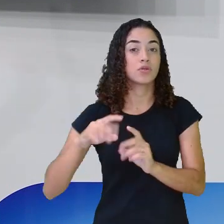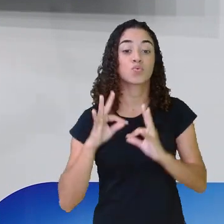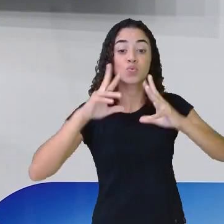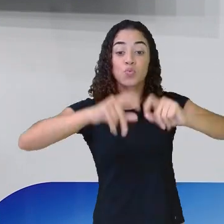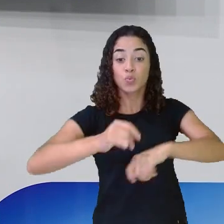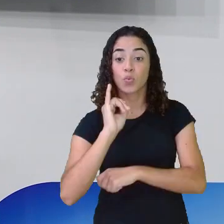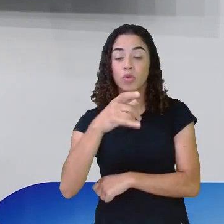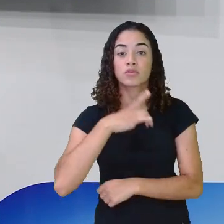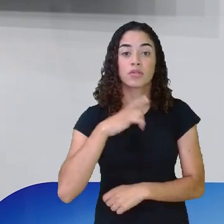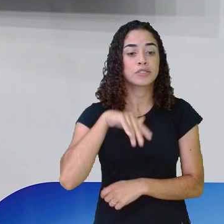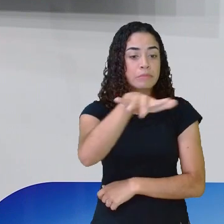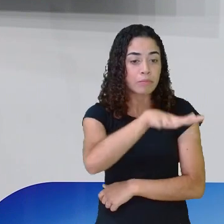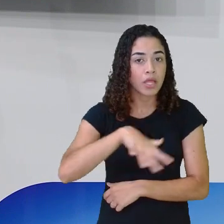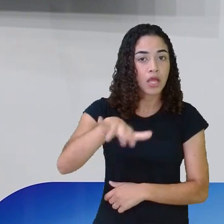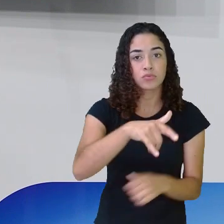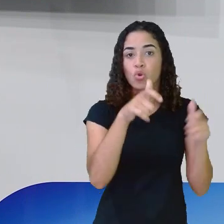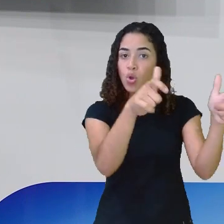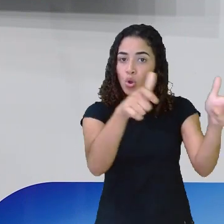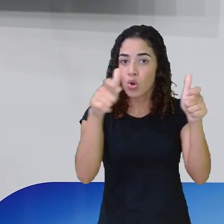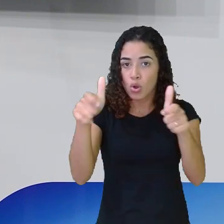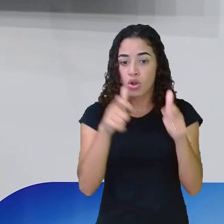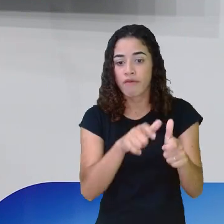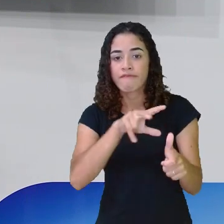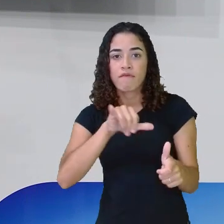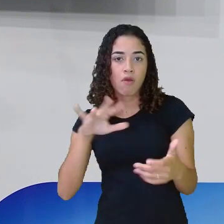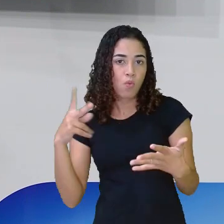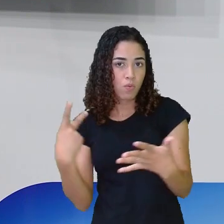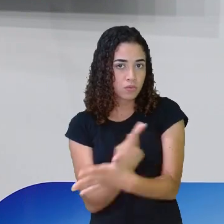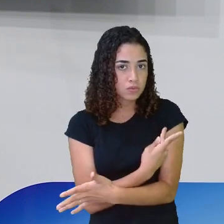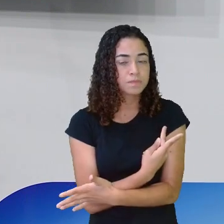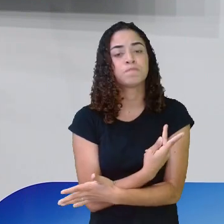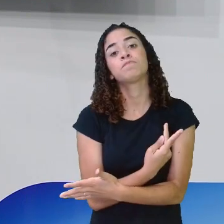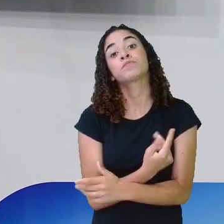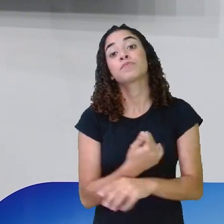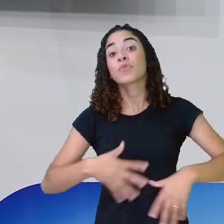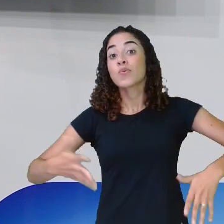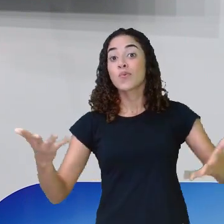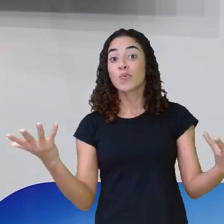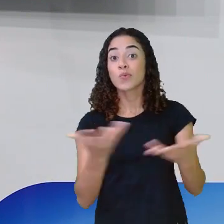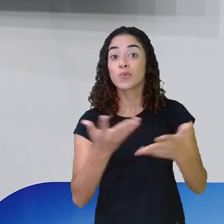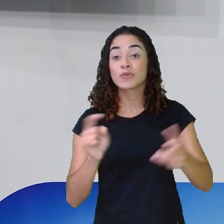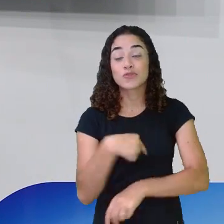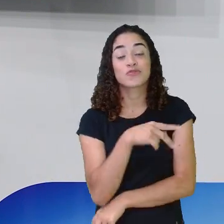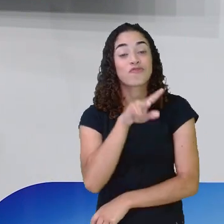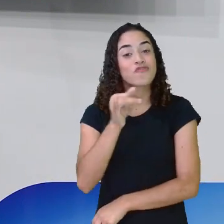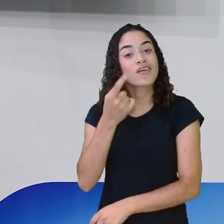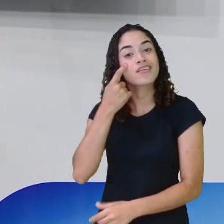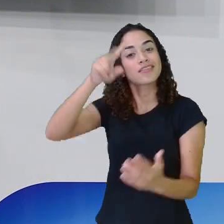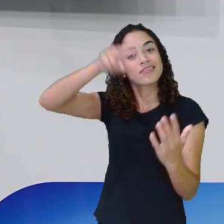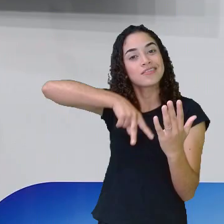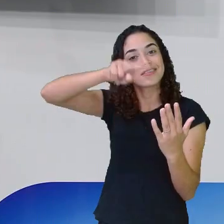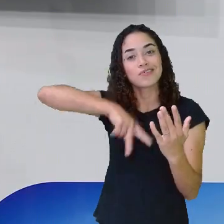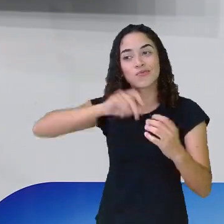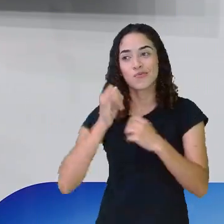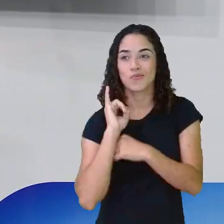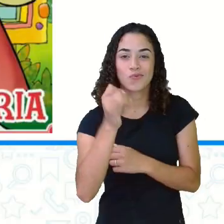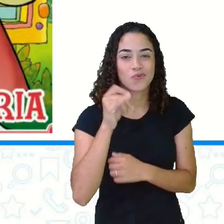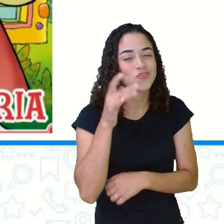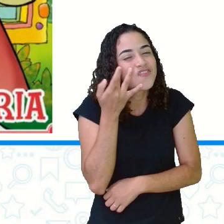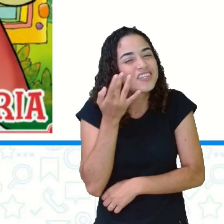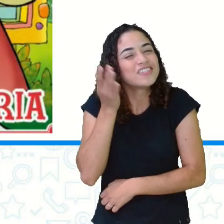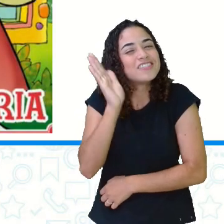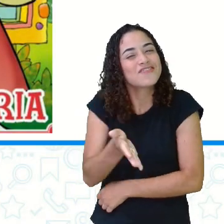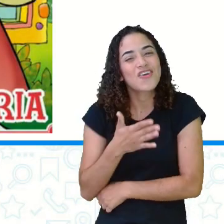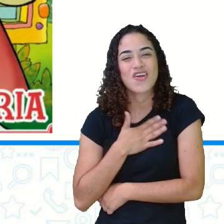conto tem um espaço, que é o local onde ele se passa, e hoje nós vamos ler um conto, que eu acho que